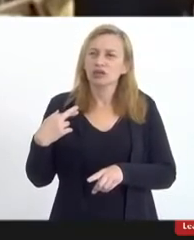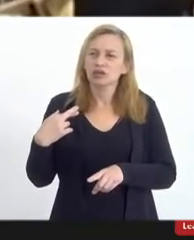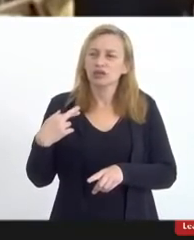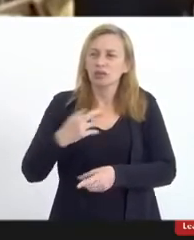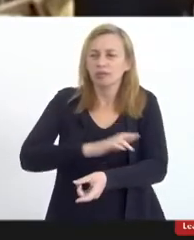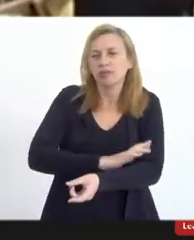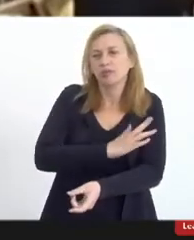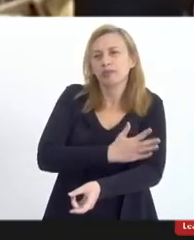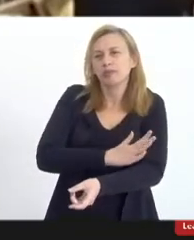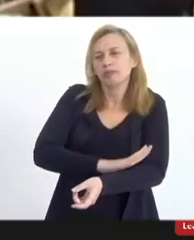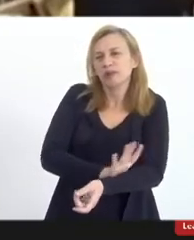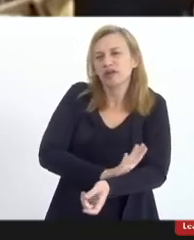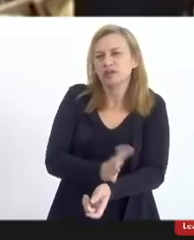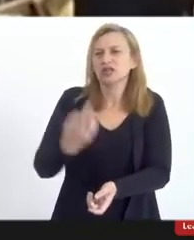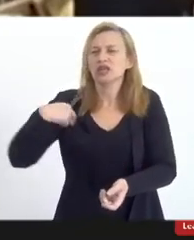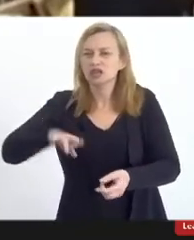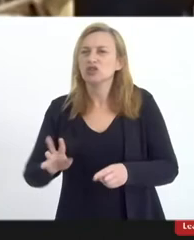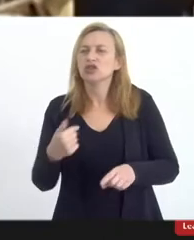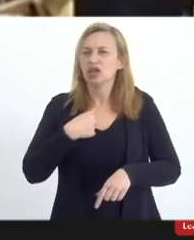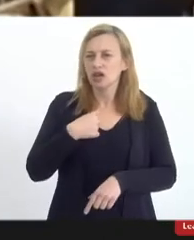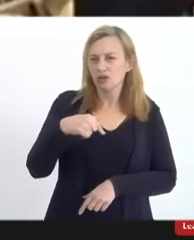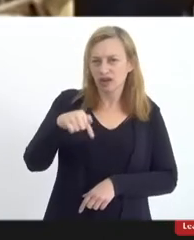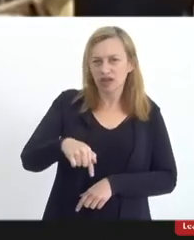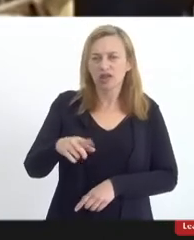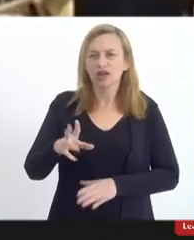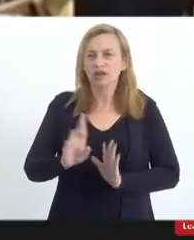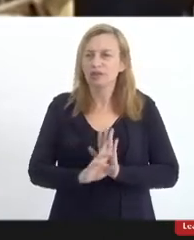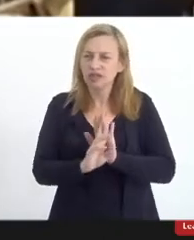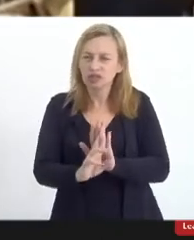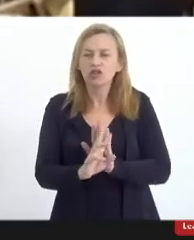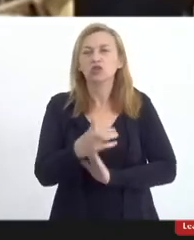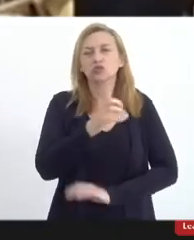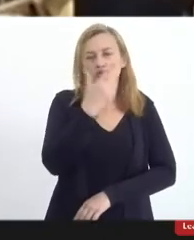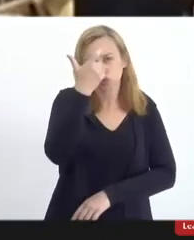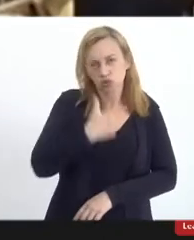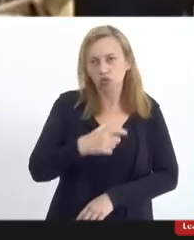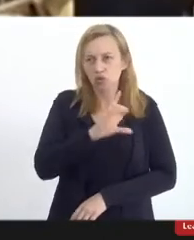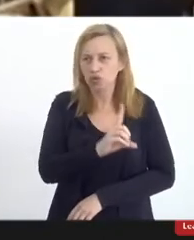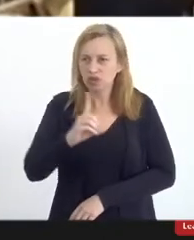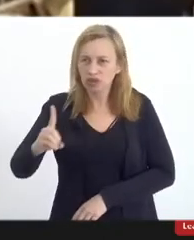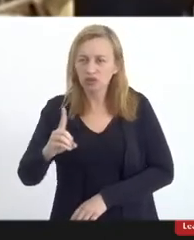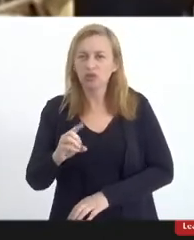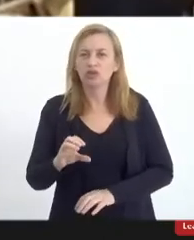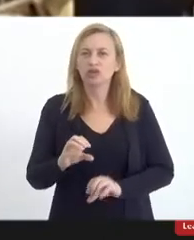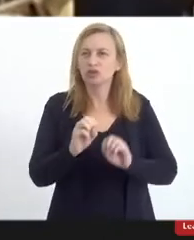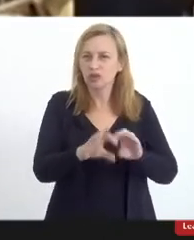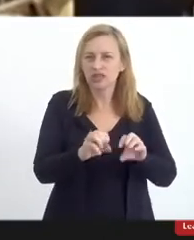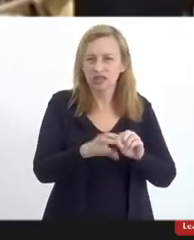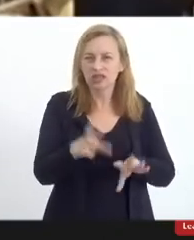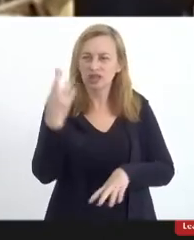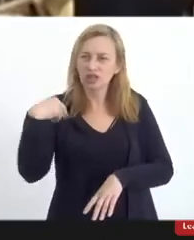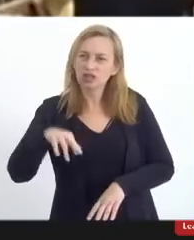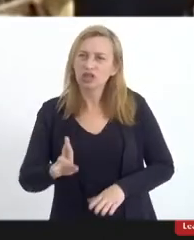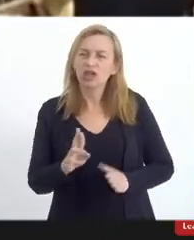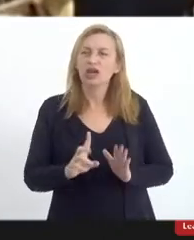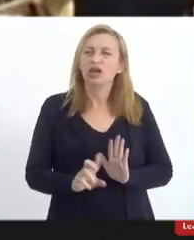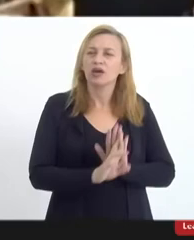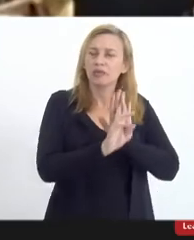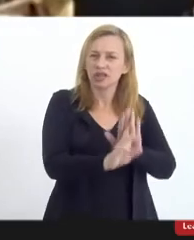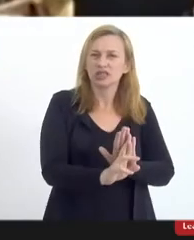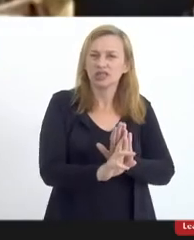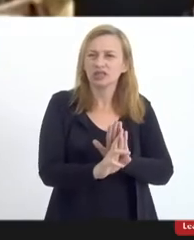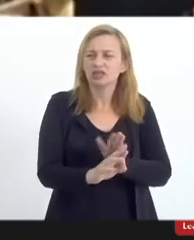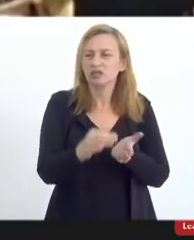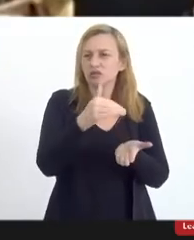como já foi falado, estou aqui representando, sou coordenadora do ensino religioso, represento aqui o secretário de